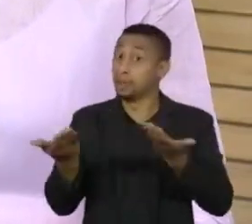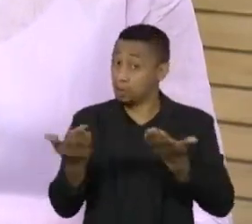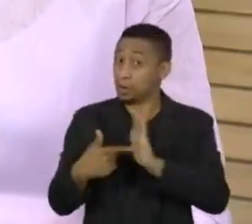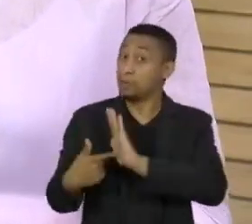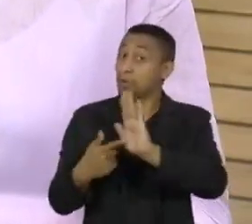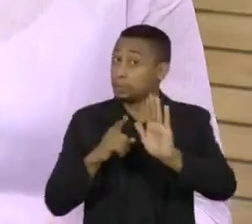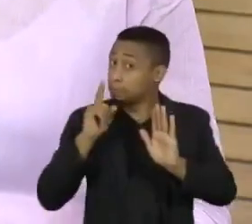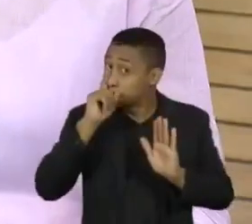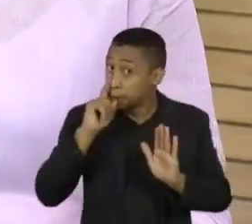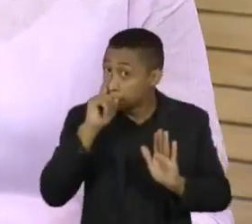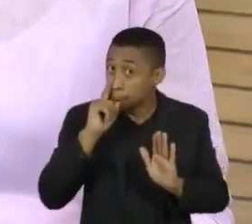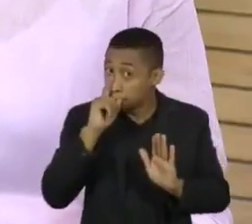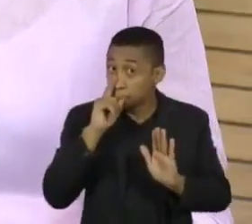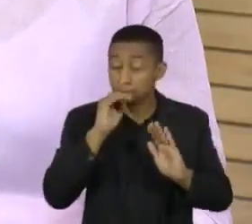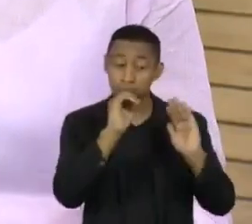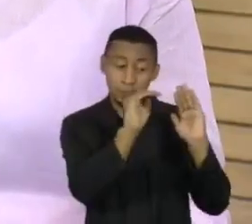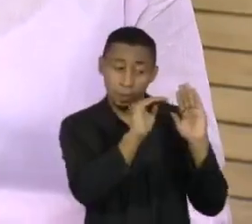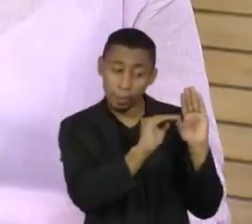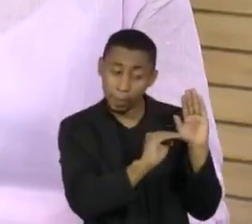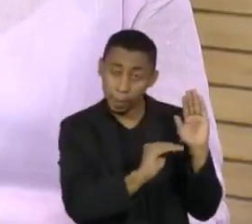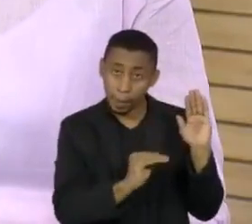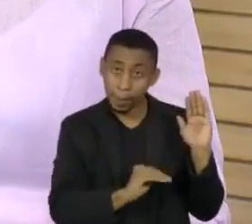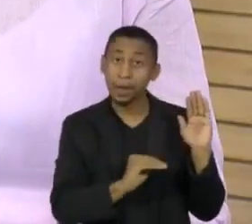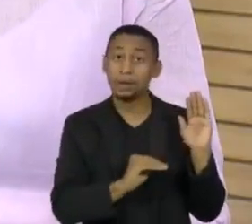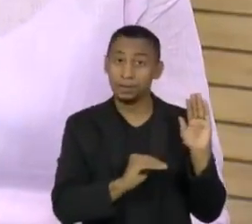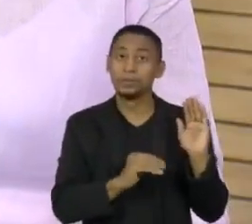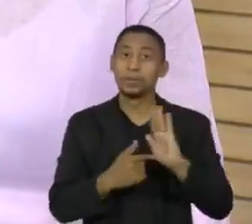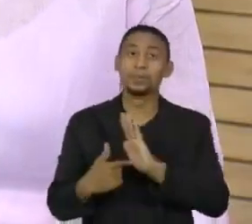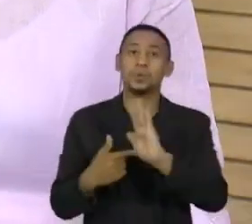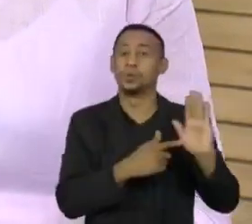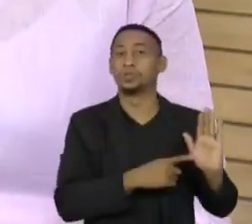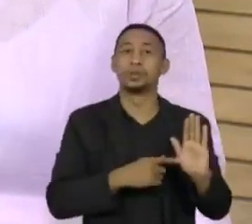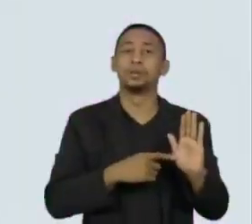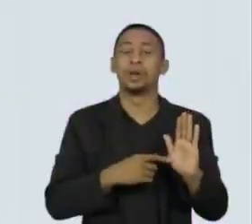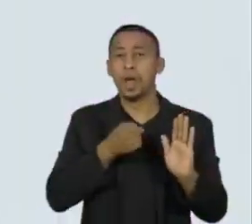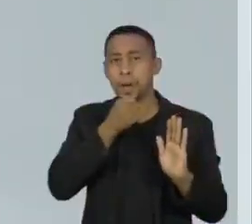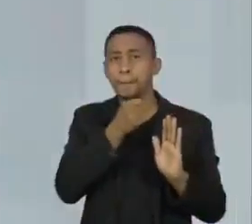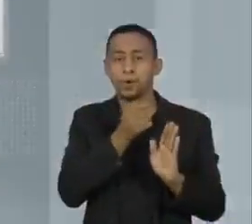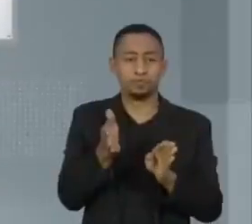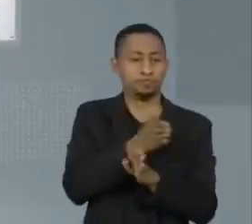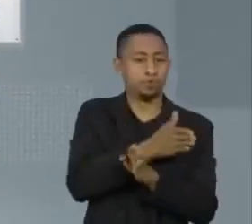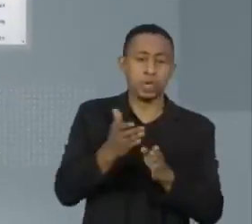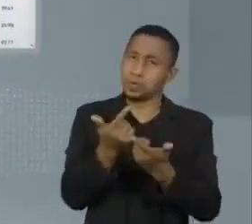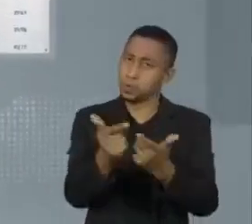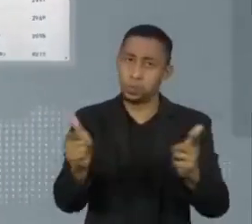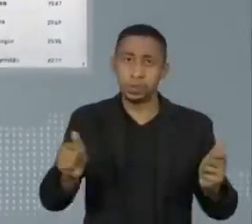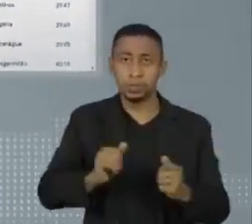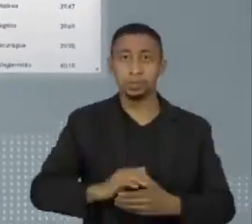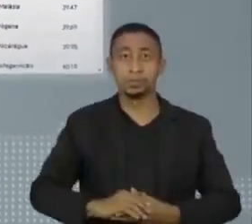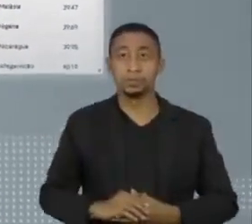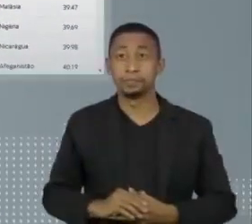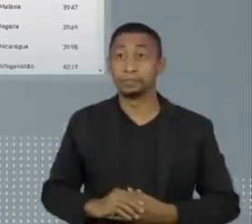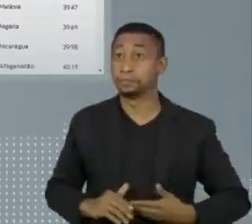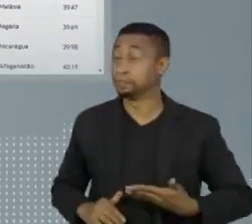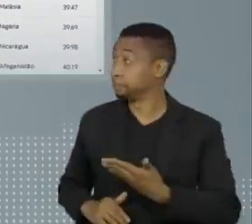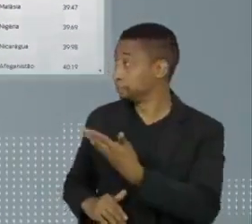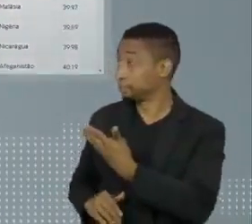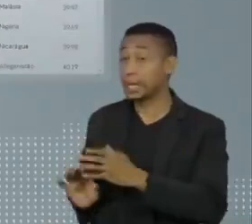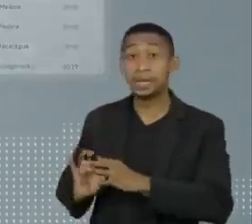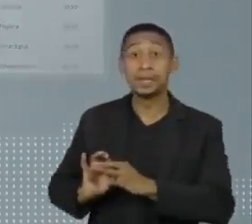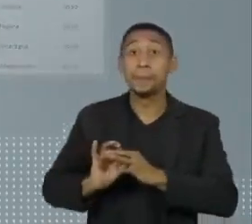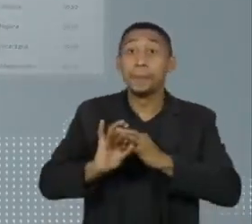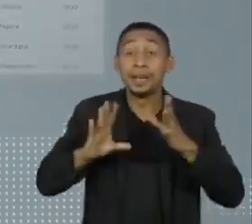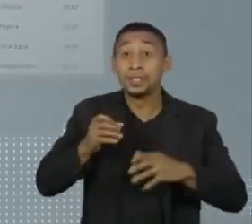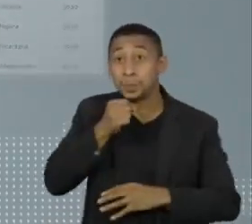do mapa de classificação mundial elaborado pela ONG Repórteres Sem Fronteiras. O ranking mundial da liberdade de